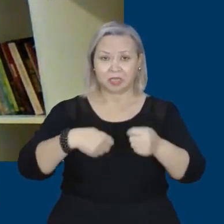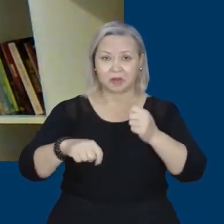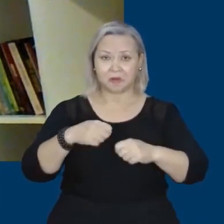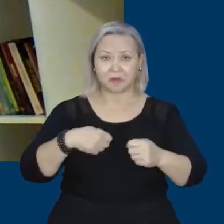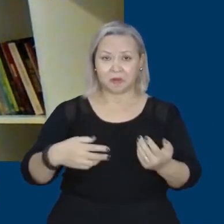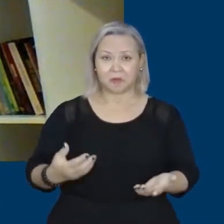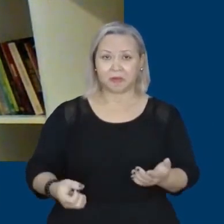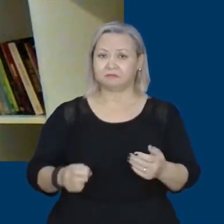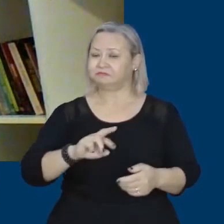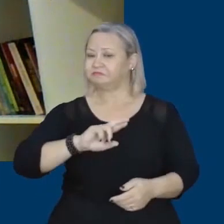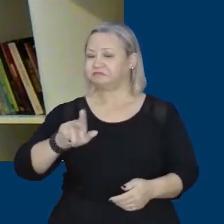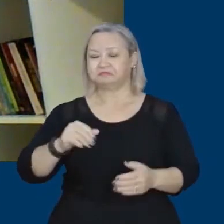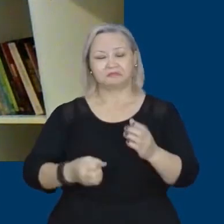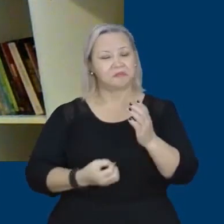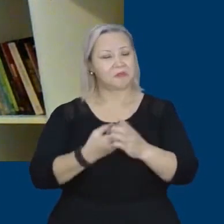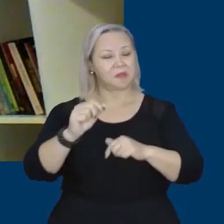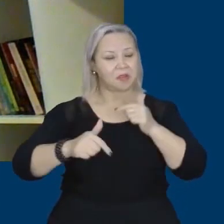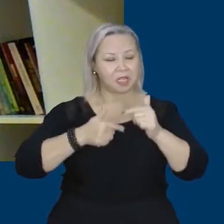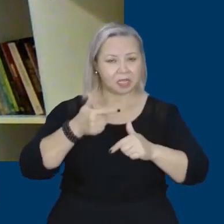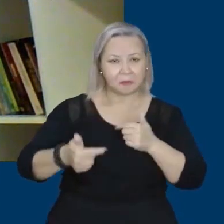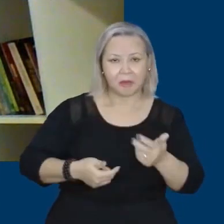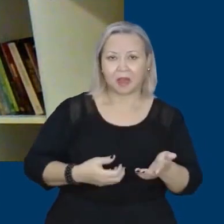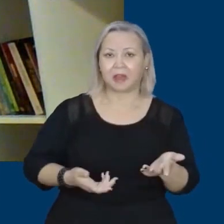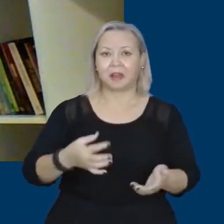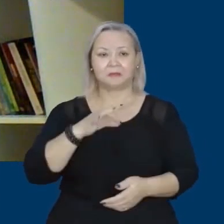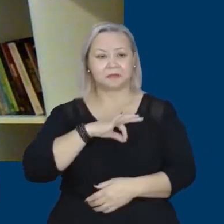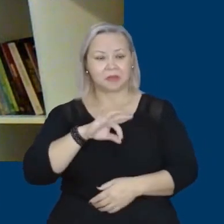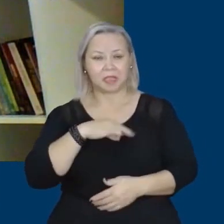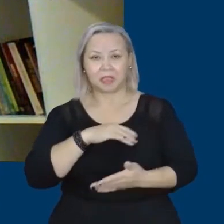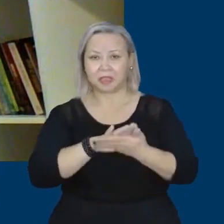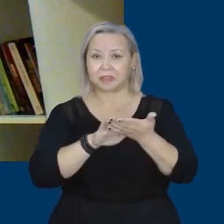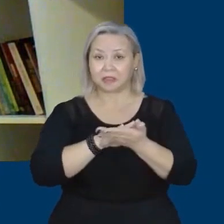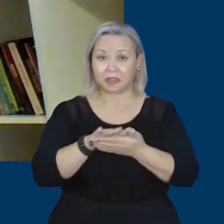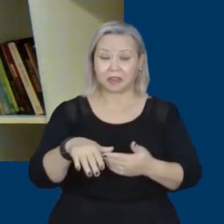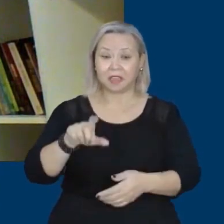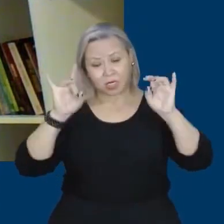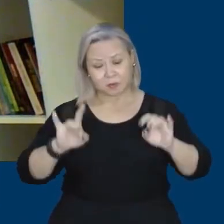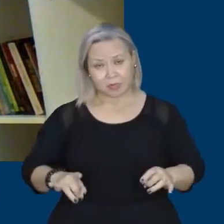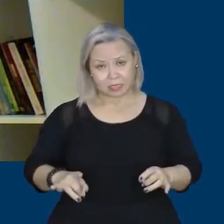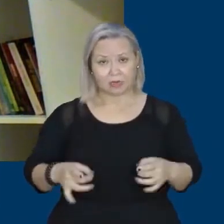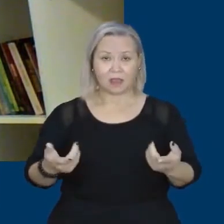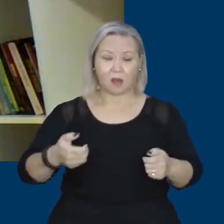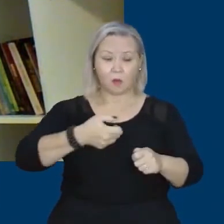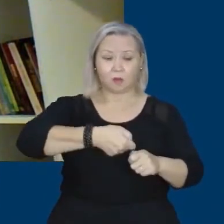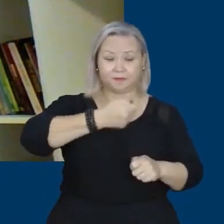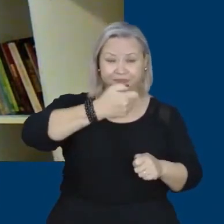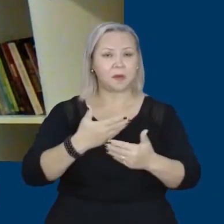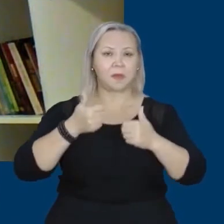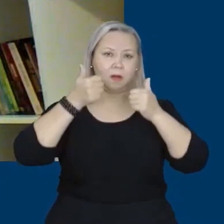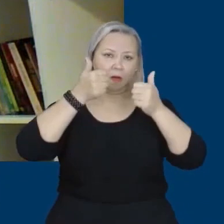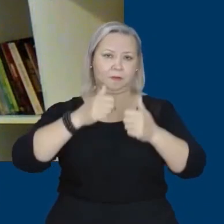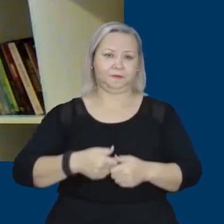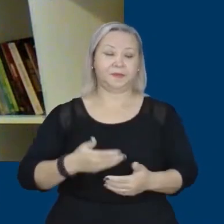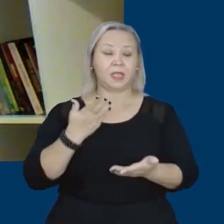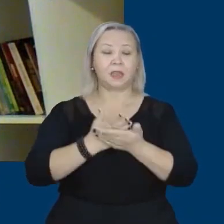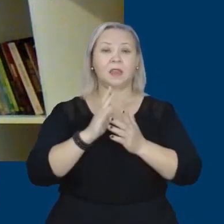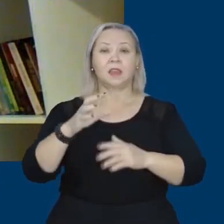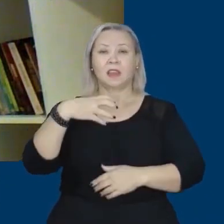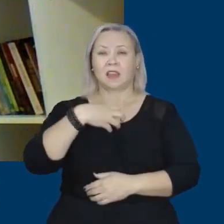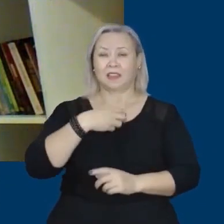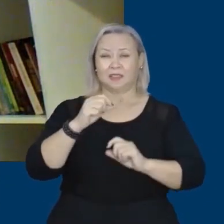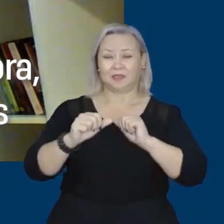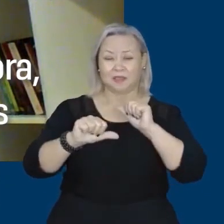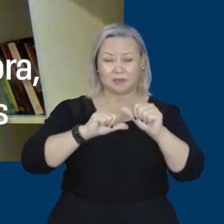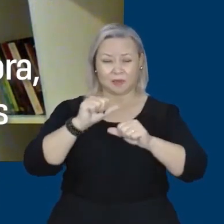aí vão aderindo a linhas de crédito cada vez mais caras, pagam juros abusivos. A situação vai se tornando ainda